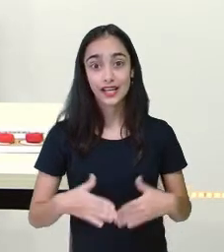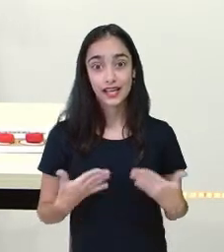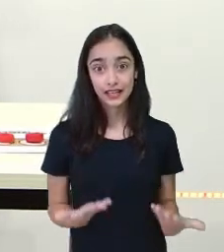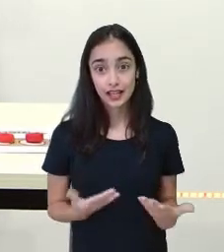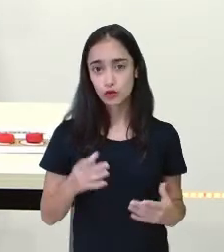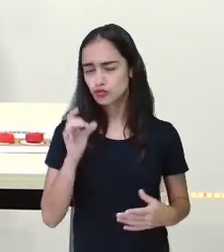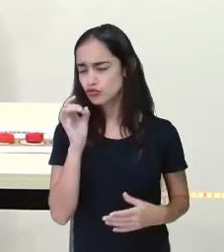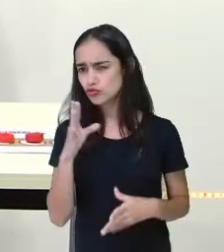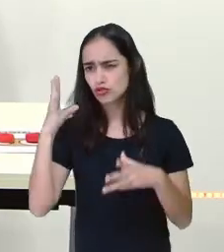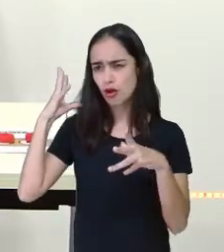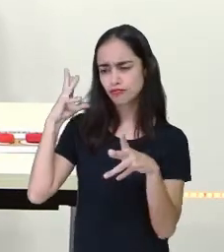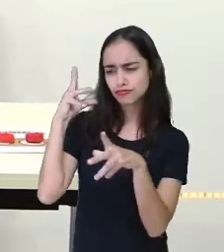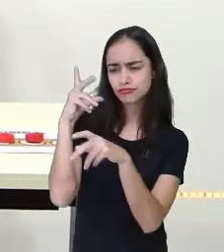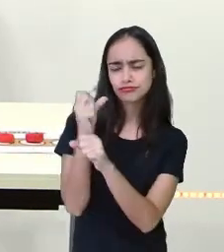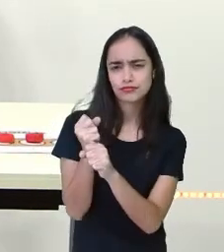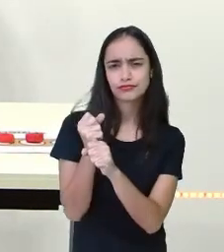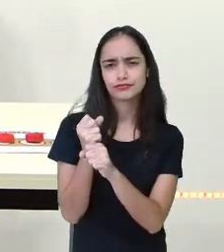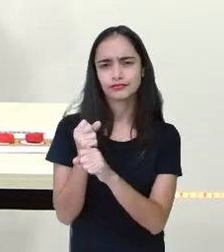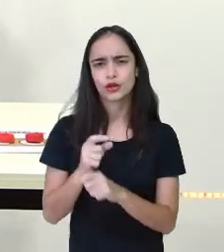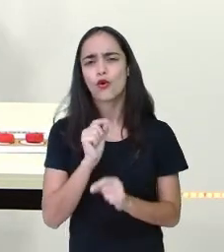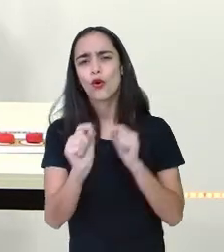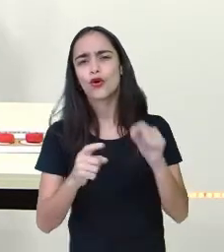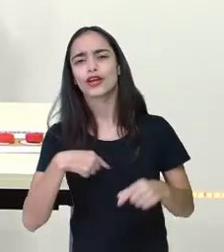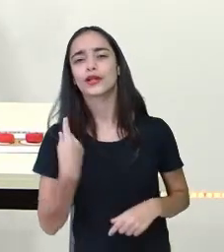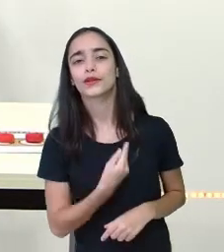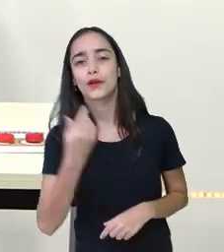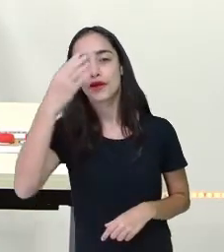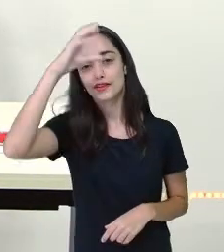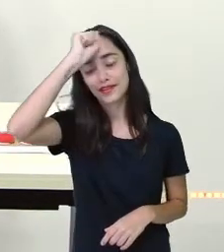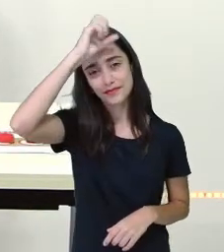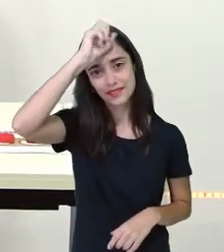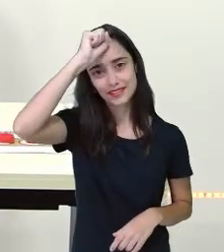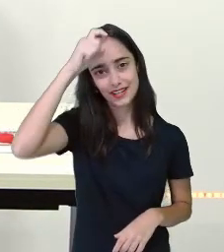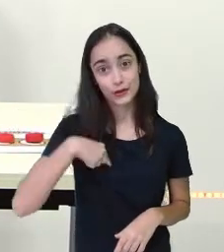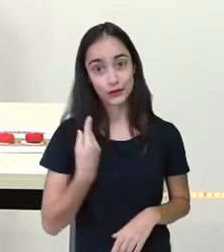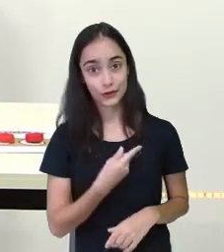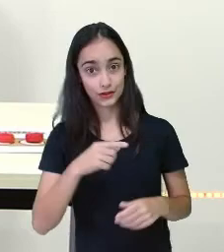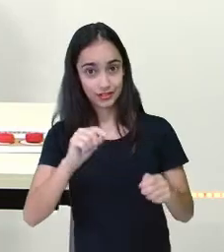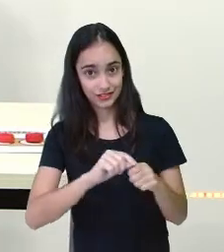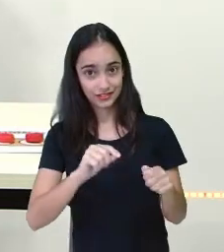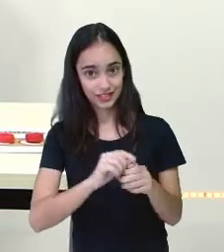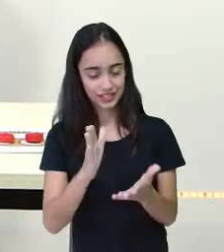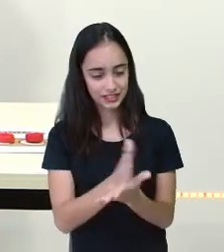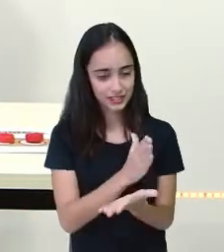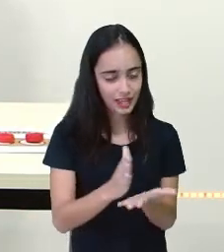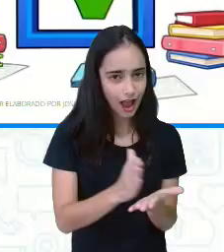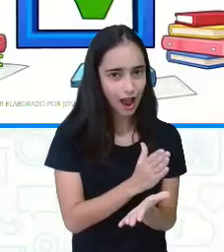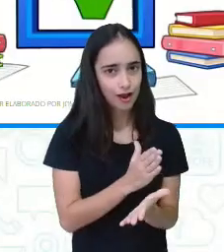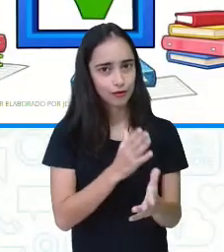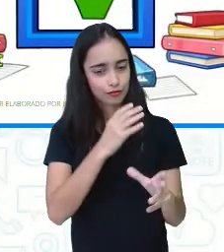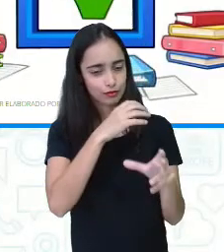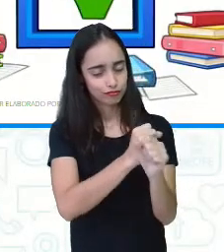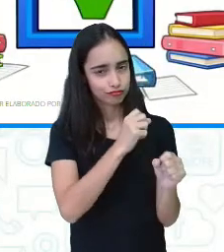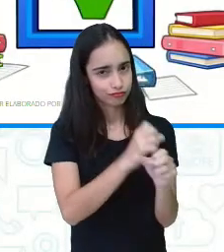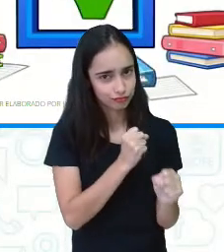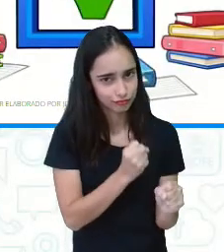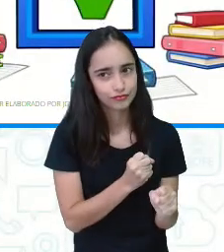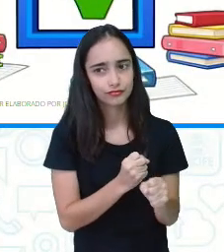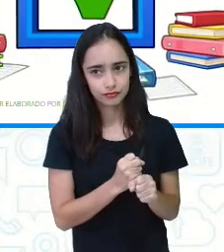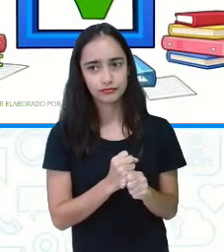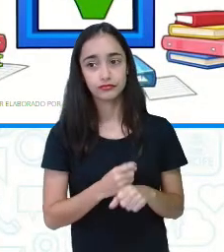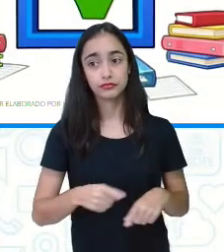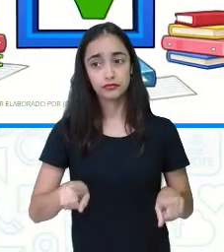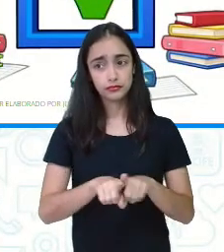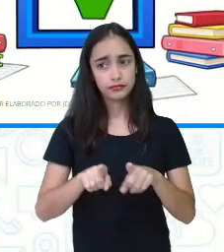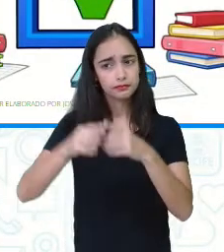relembrando o que foi que aprendemos. Realizamos pequenas adições com o jogo do total cinco. Refletimos